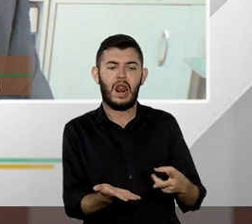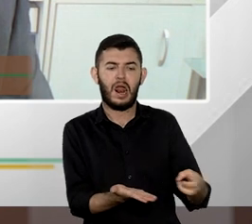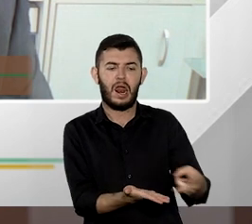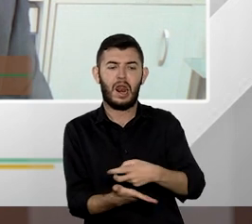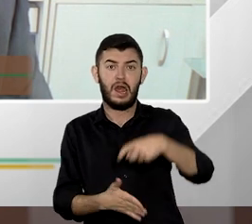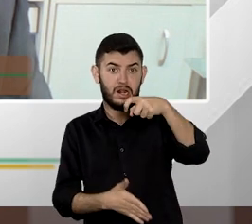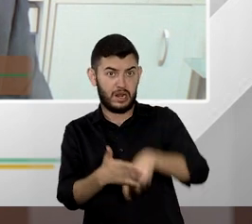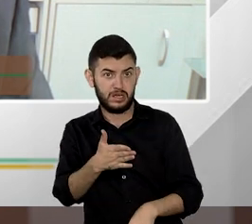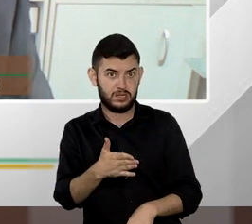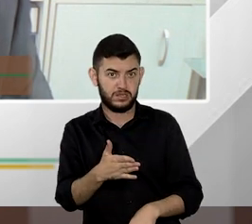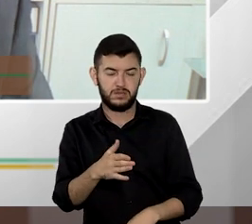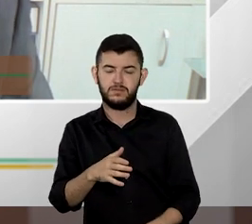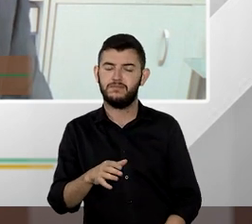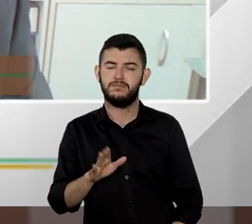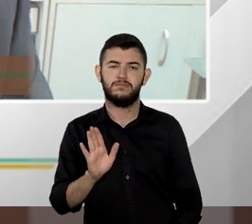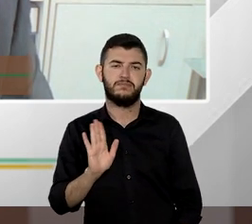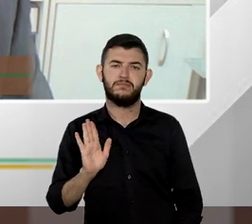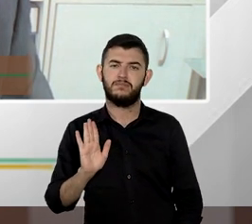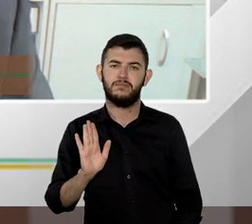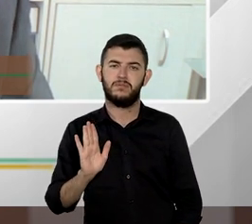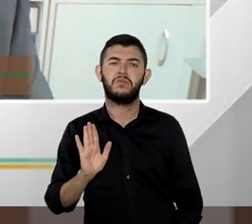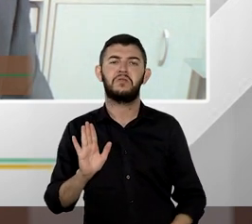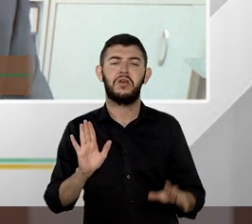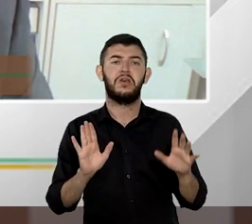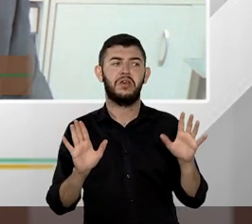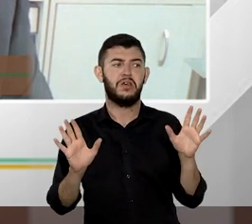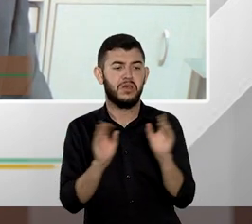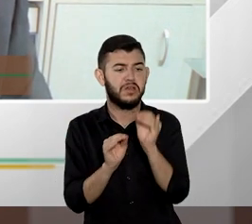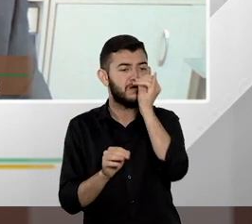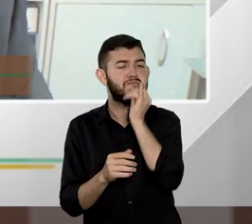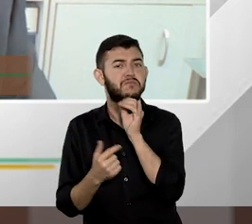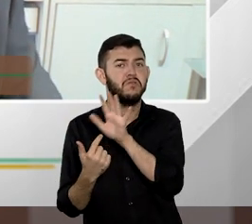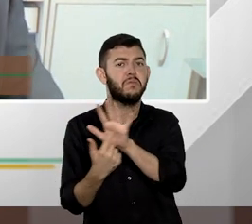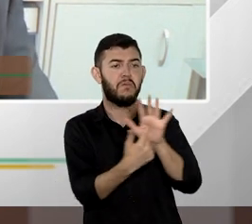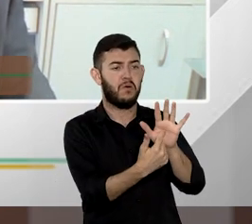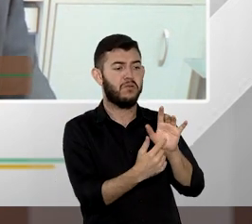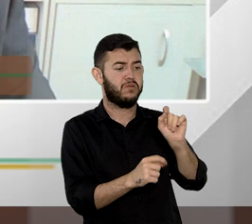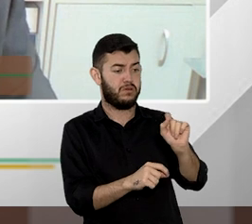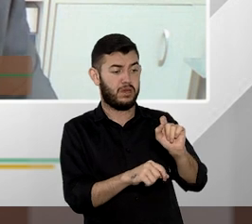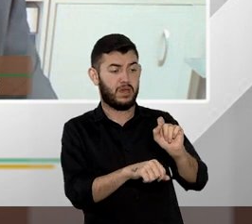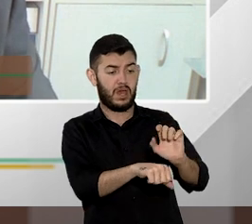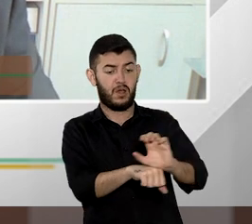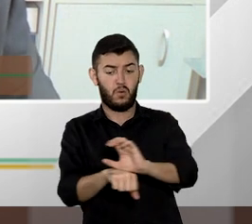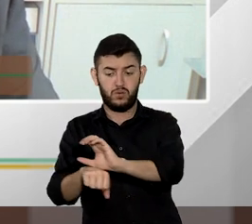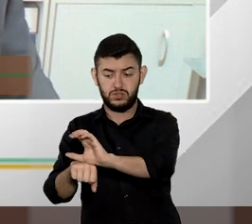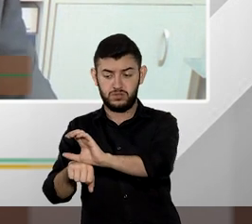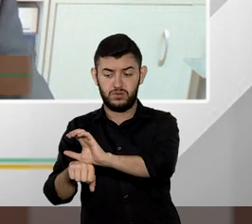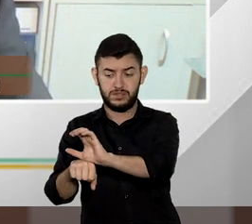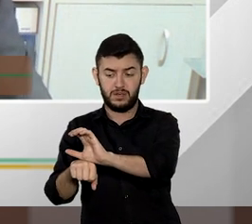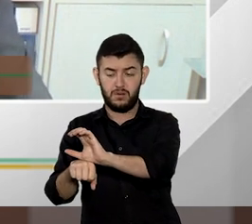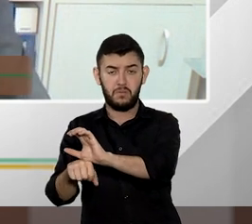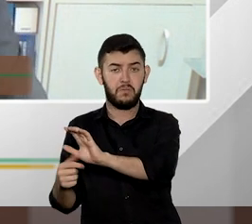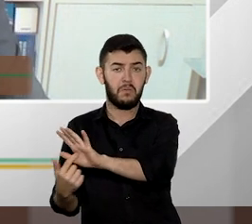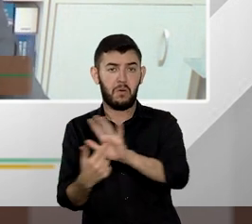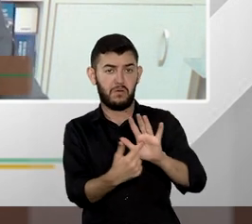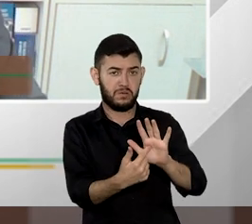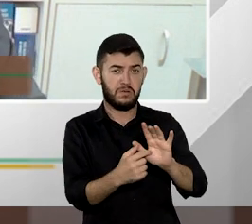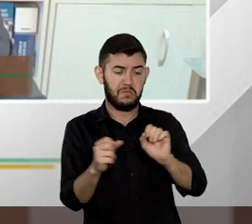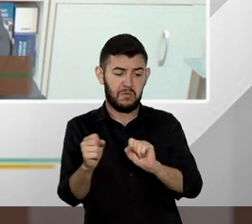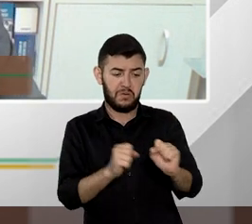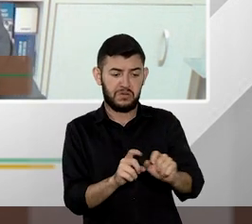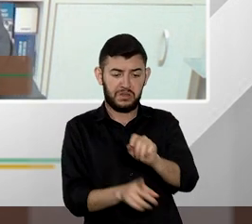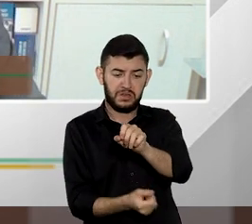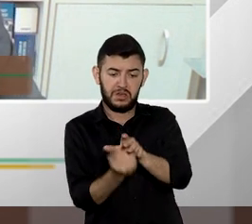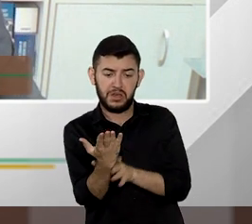exemplificativo tanto é que a própria constituição previu estabeleceu que podem ser criadas outras